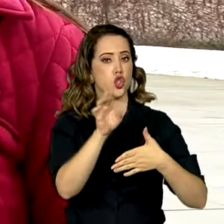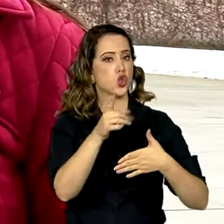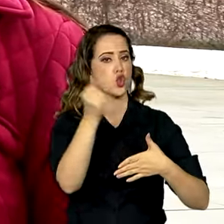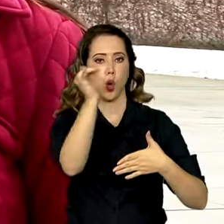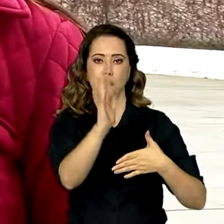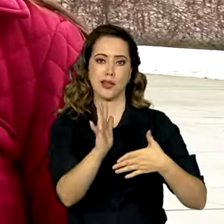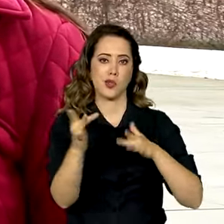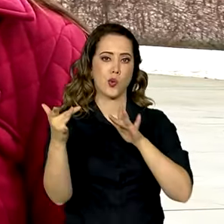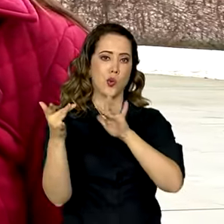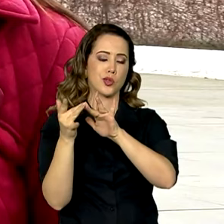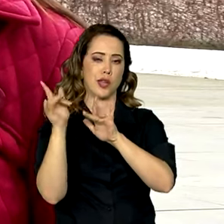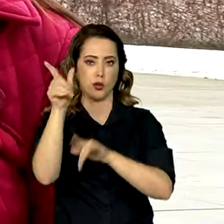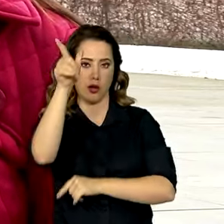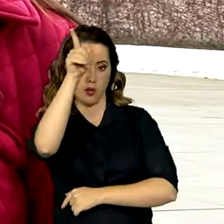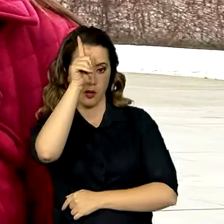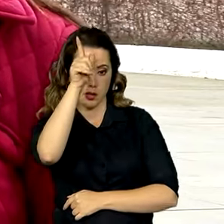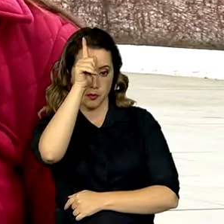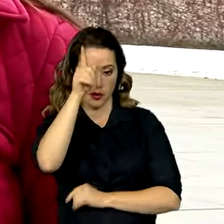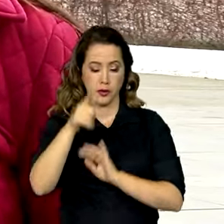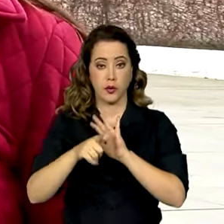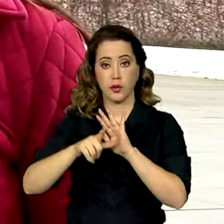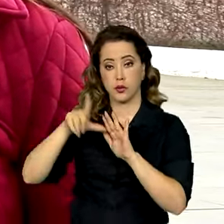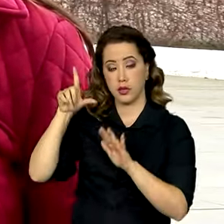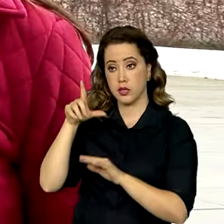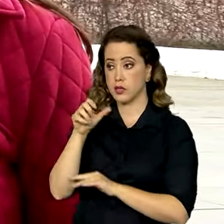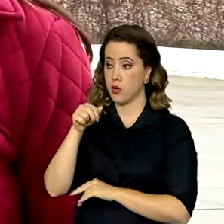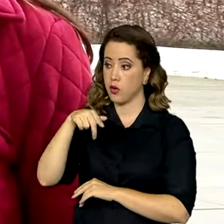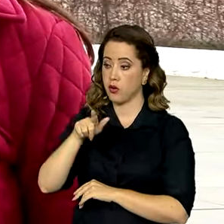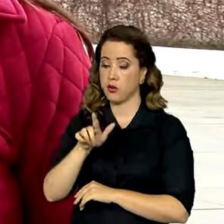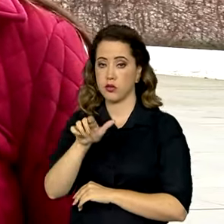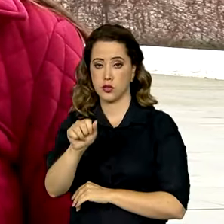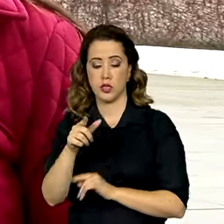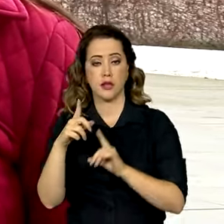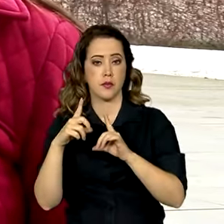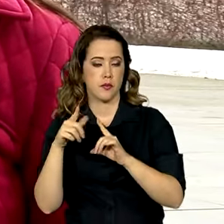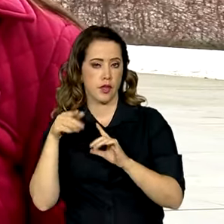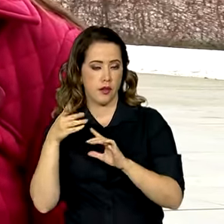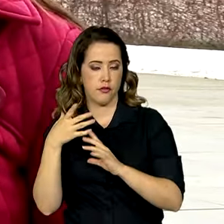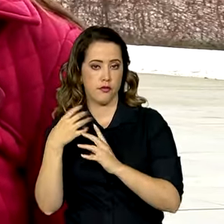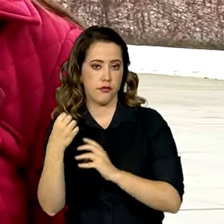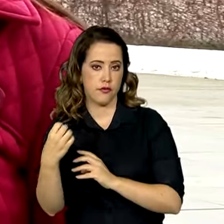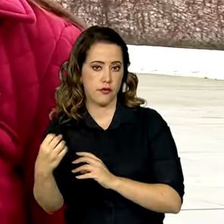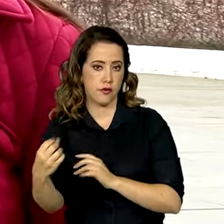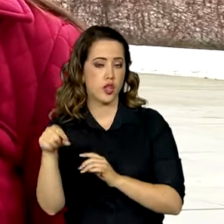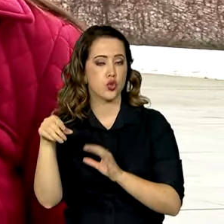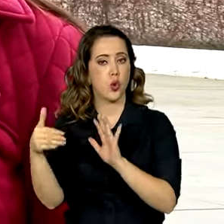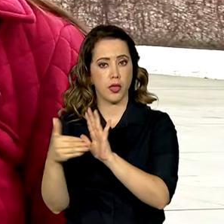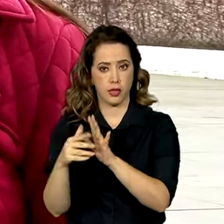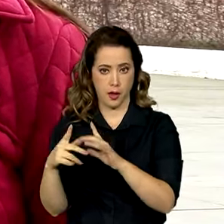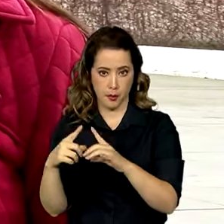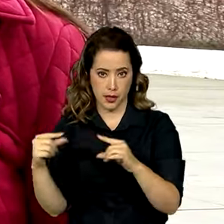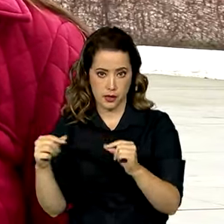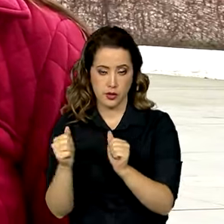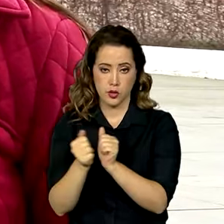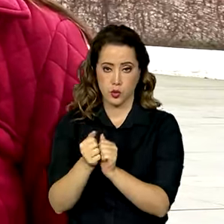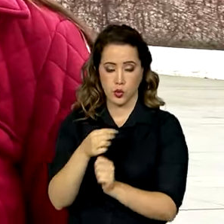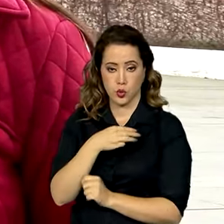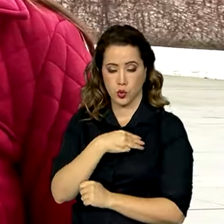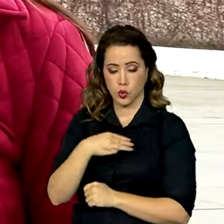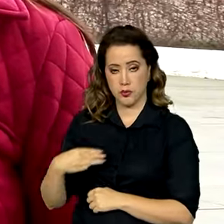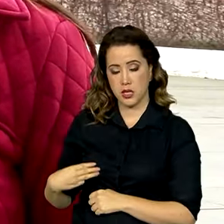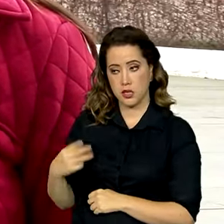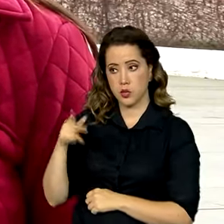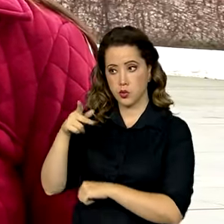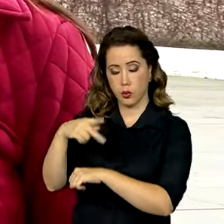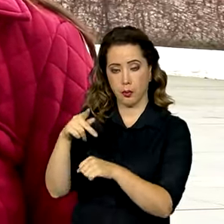2015, quando a então chanceler Angela Merkel esteve em Brasília com uma comitiva de ministros e secretários que